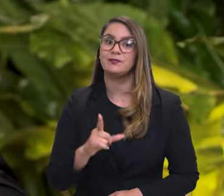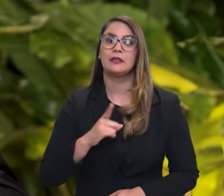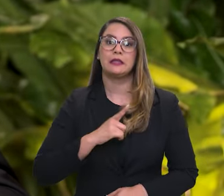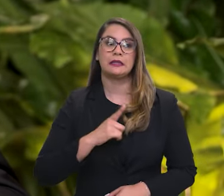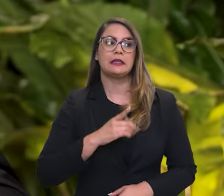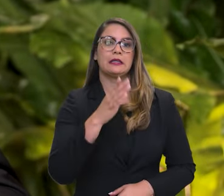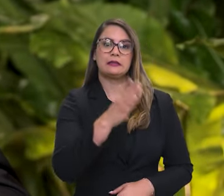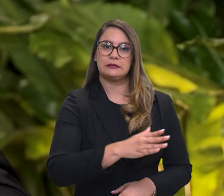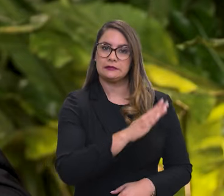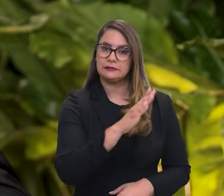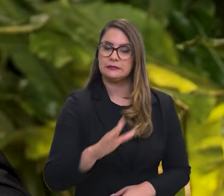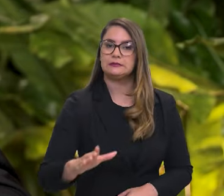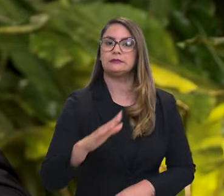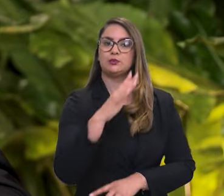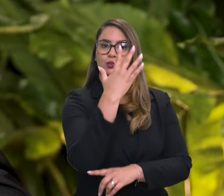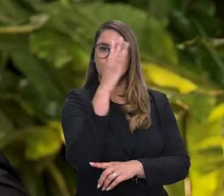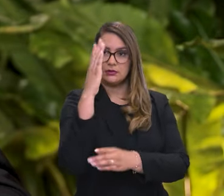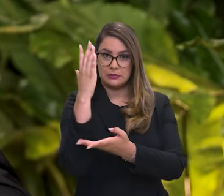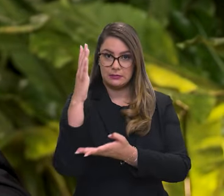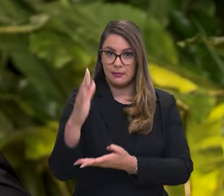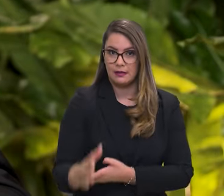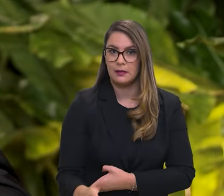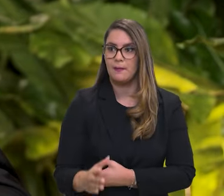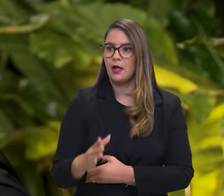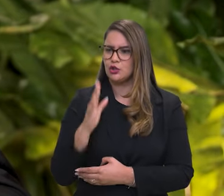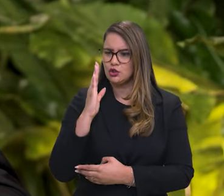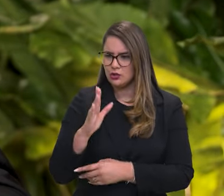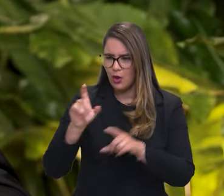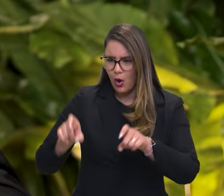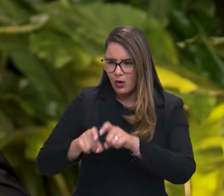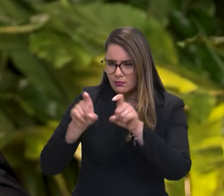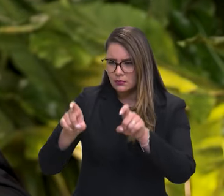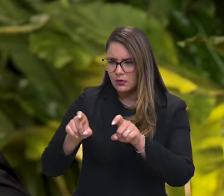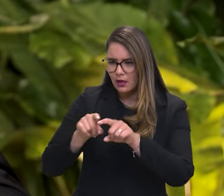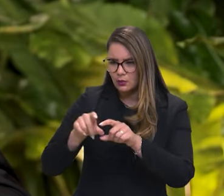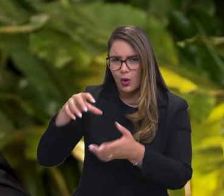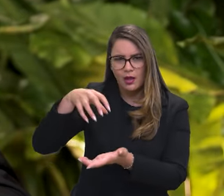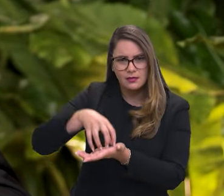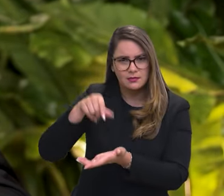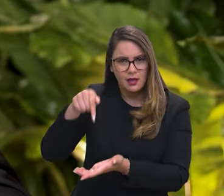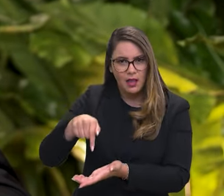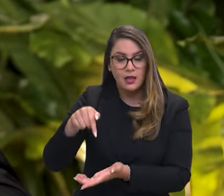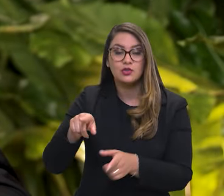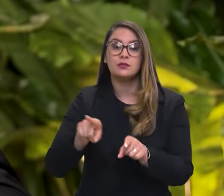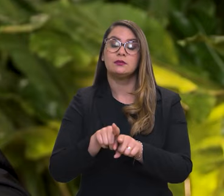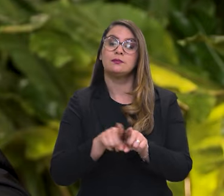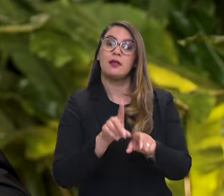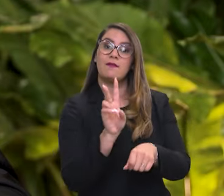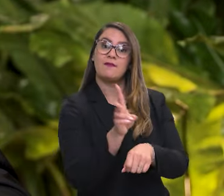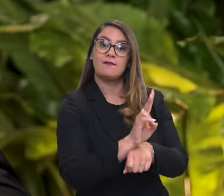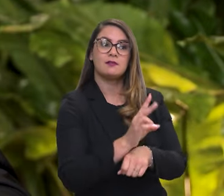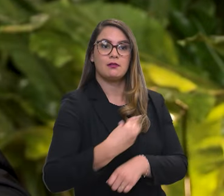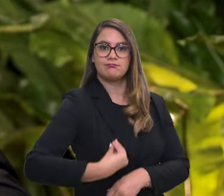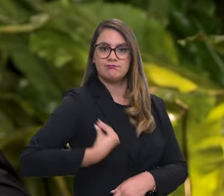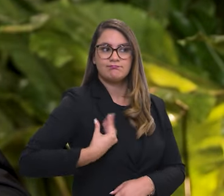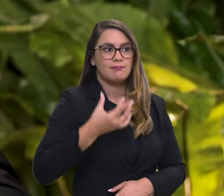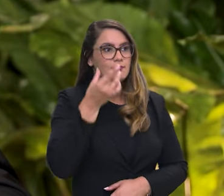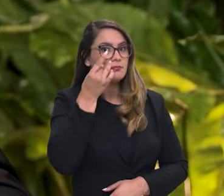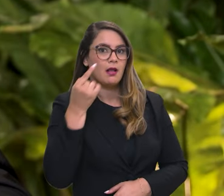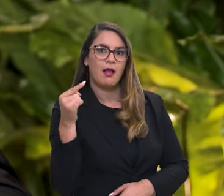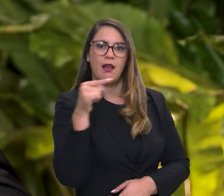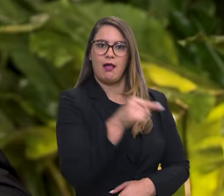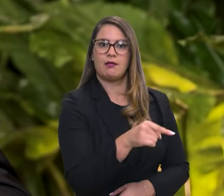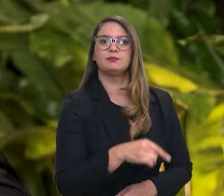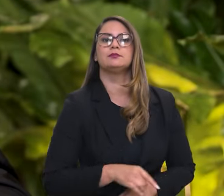diretamente aqui dos computadores do IBAMA, além das ações de fiscalização em campo. Além disso, a gente tem feito outras